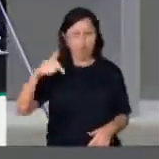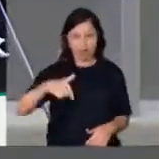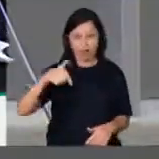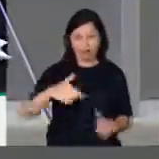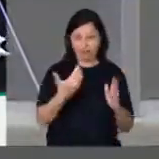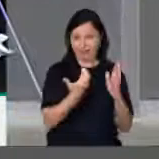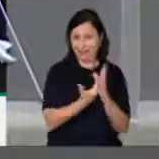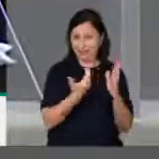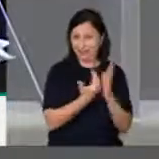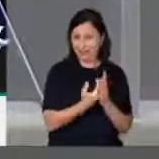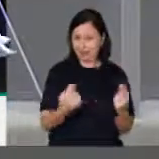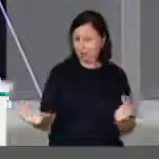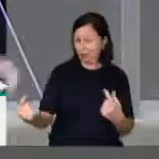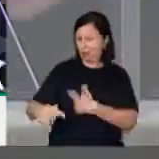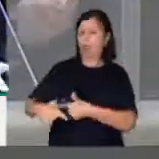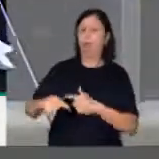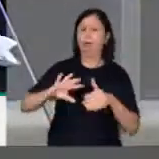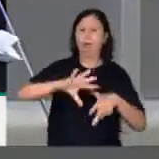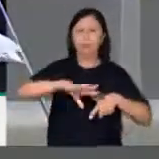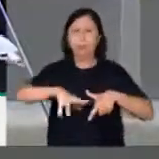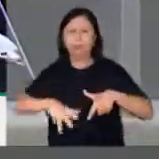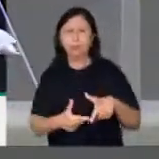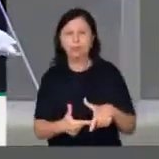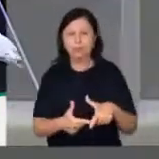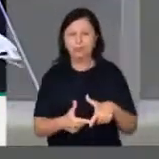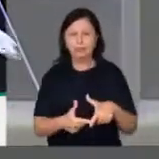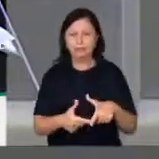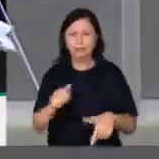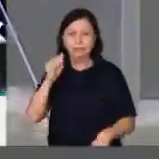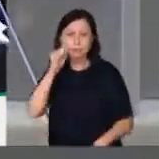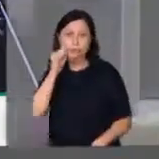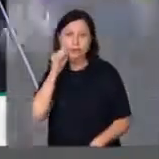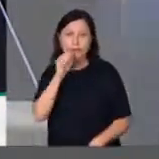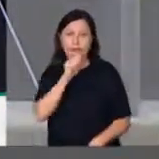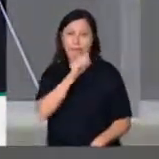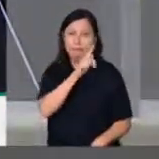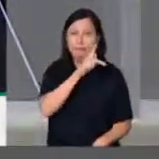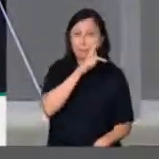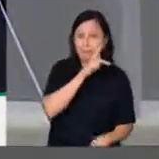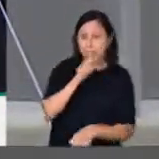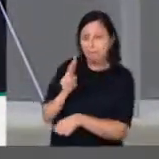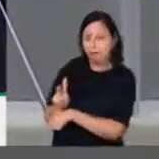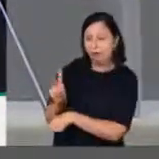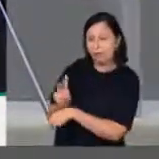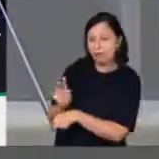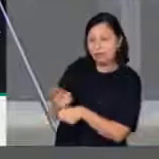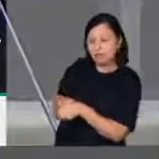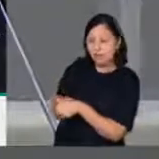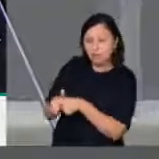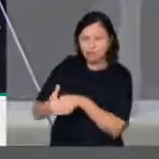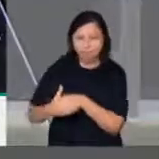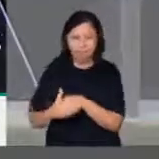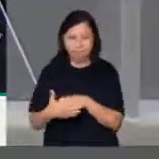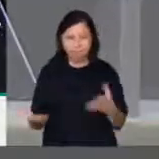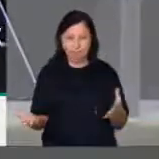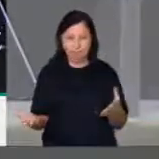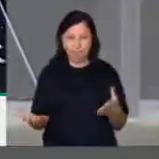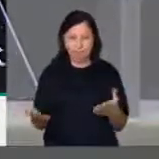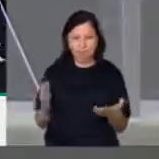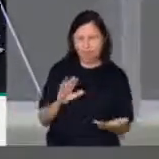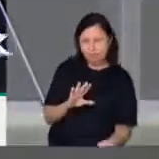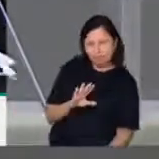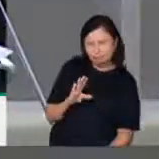passado, Valdez desviou dois milhões da merenda escolar. Randolfe não falou nada aqui no